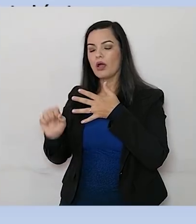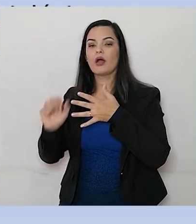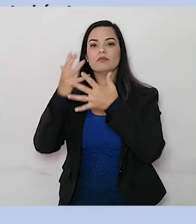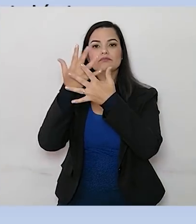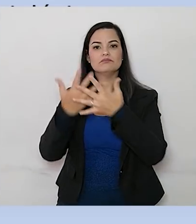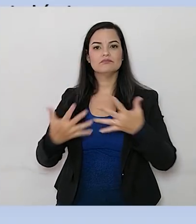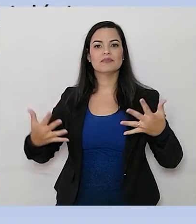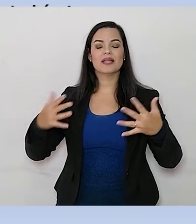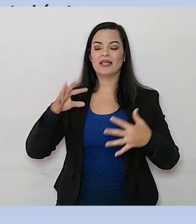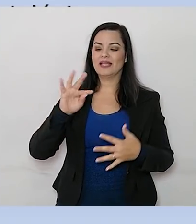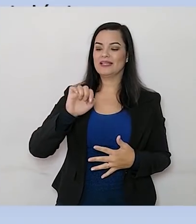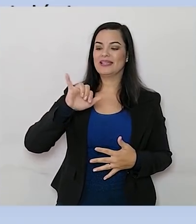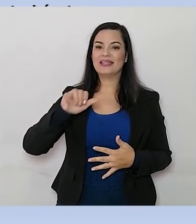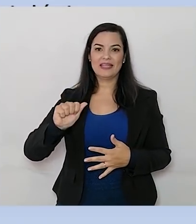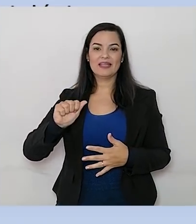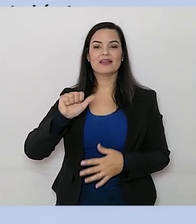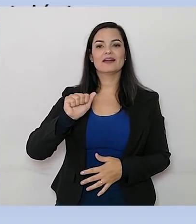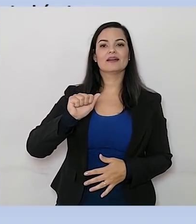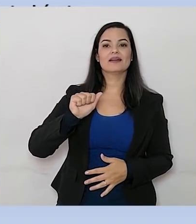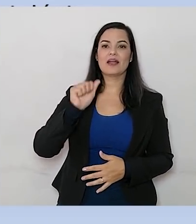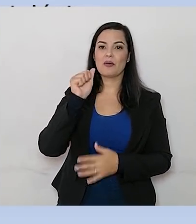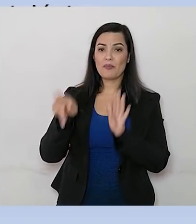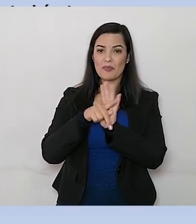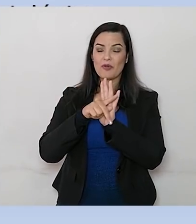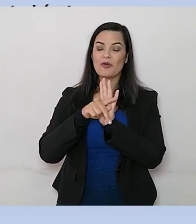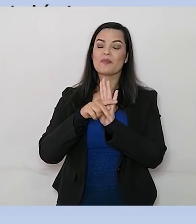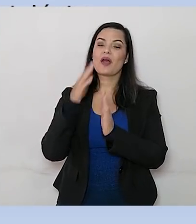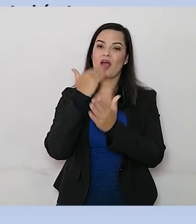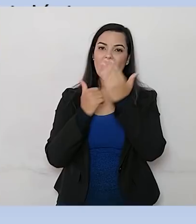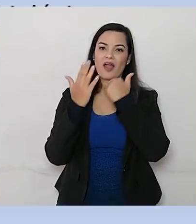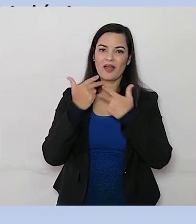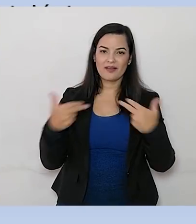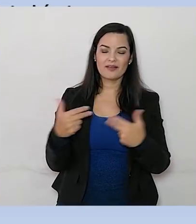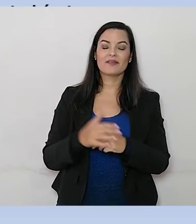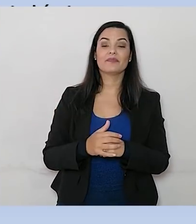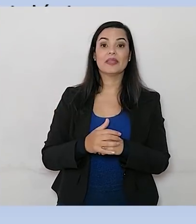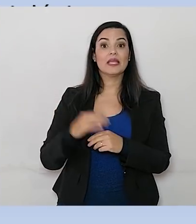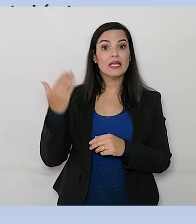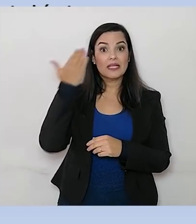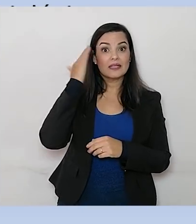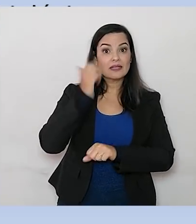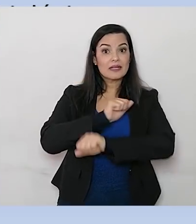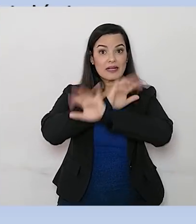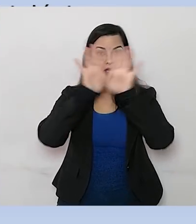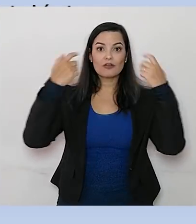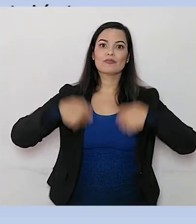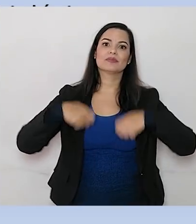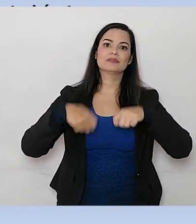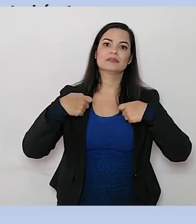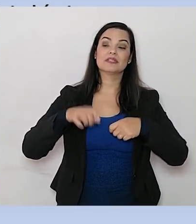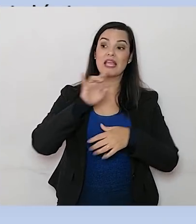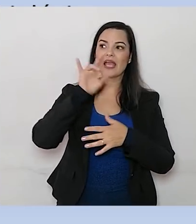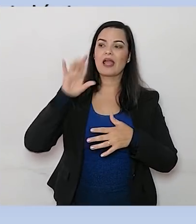De uma teia alimentar. Então, assim, a gente precisa entender que esses animais, né? Eles são importantes para o meio ambiente. A gente não